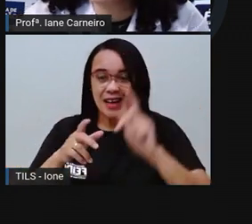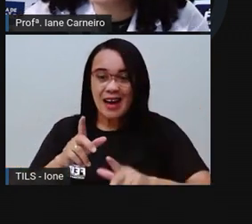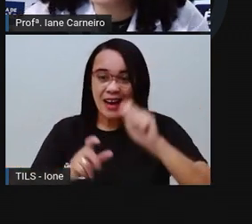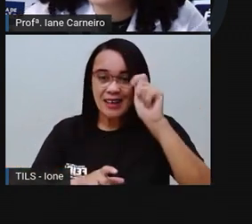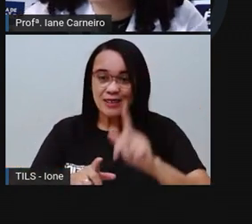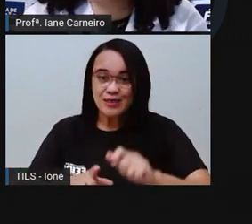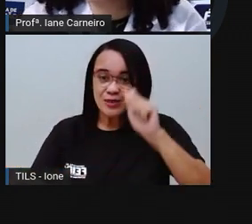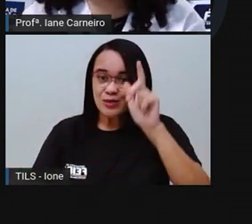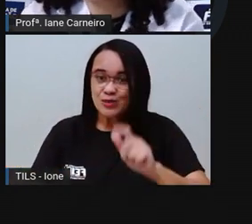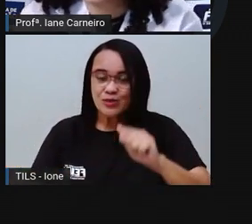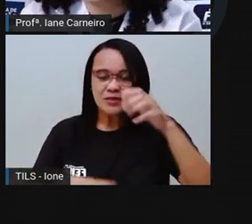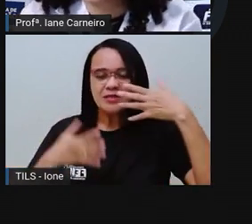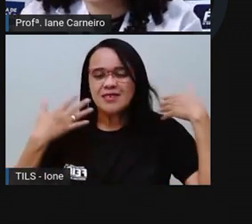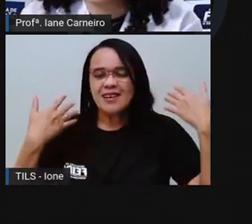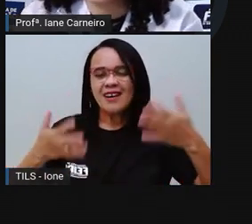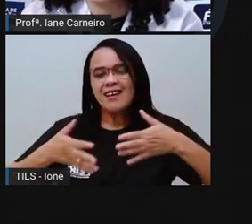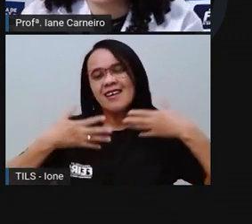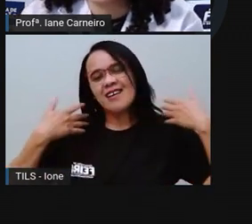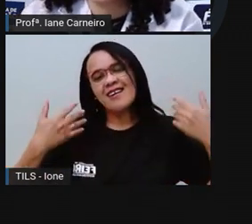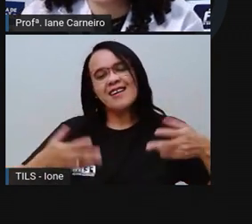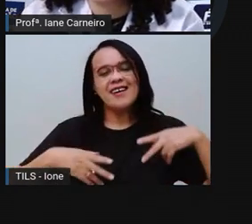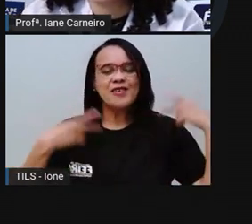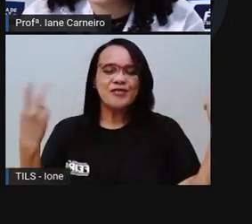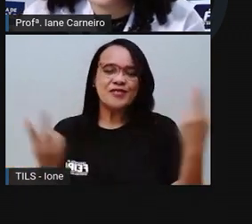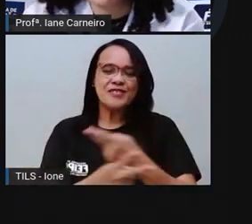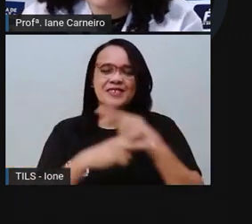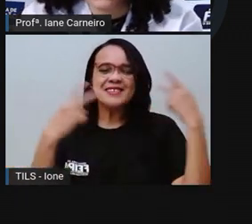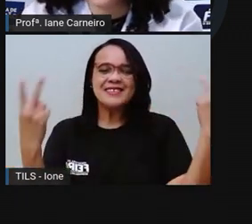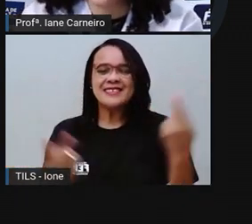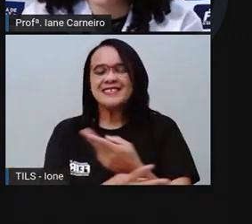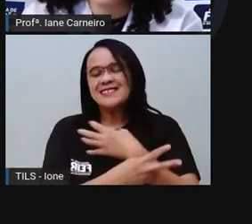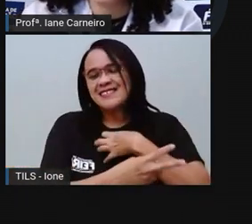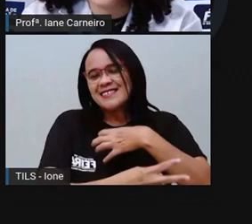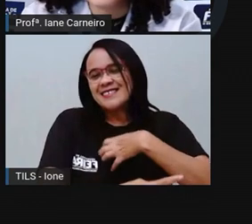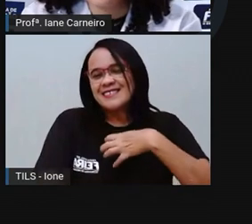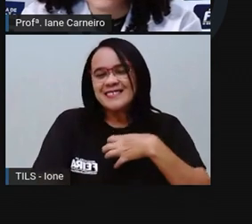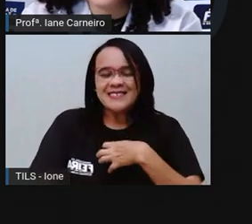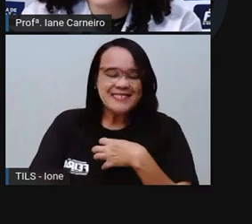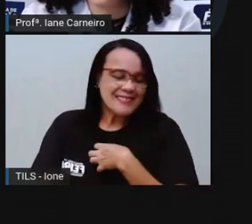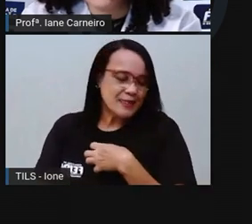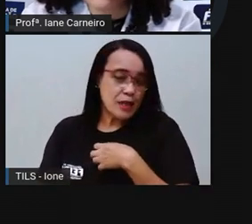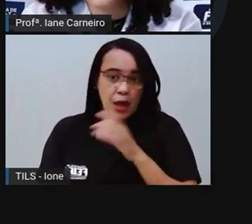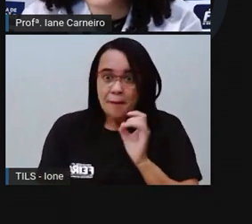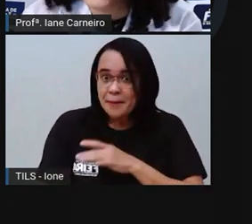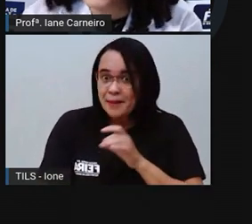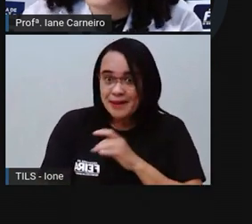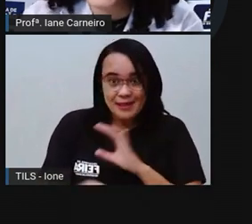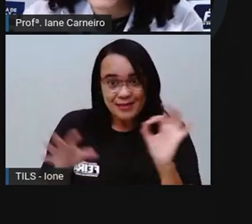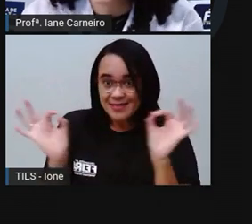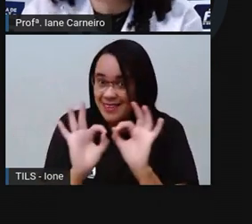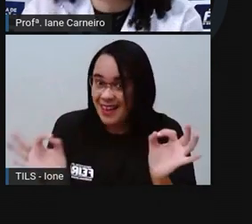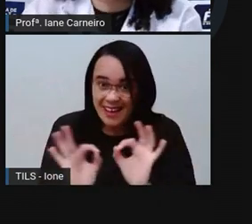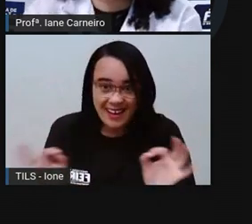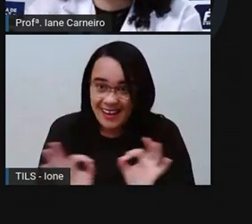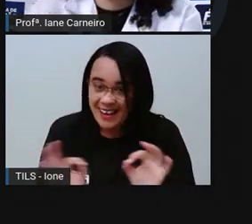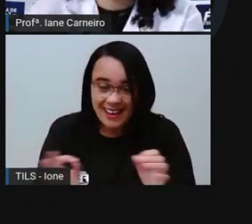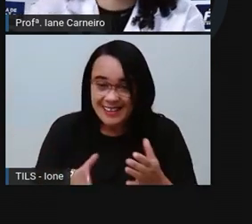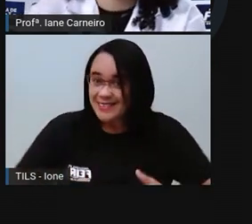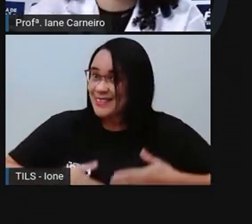e que ventinho gostoso ela sentia. Nem teve medo de tão animada que estava com a experiência.